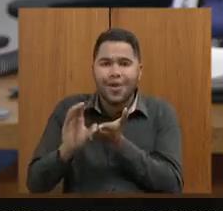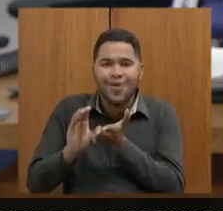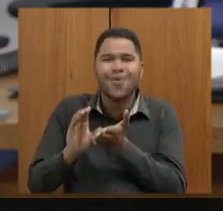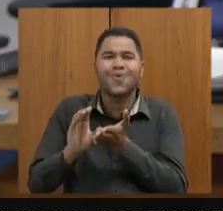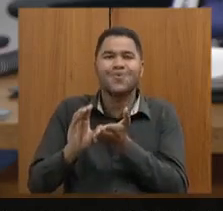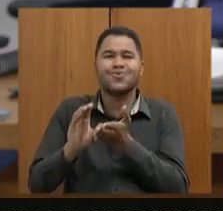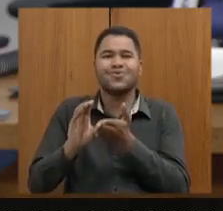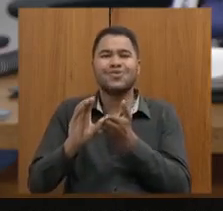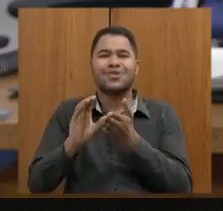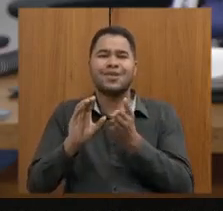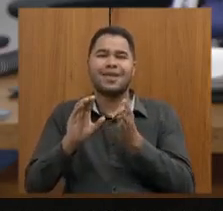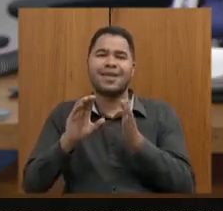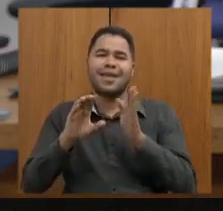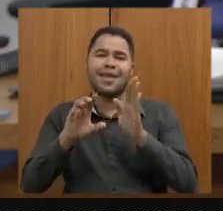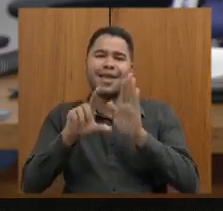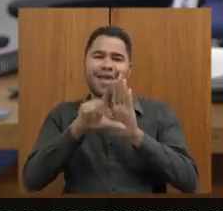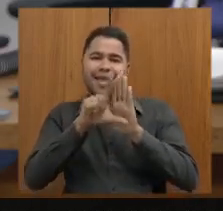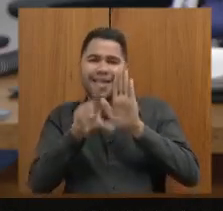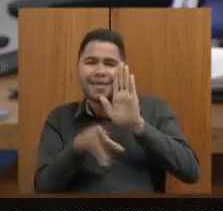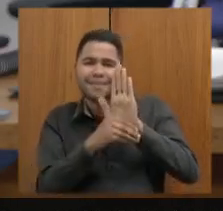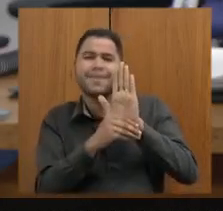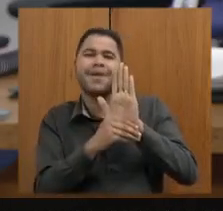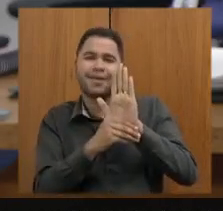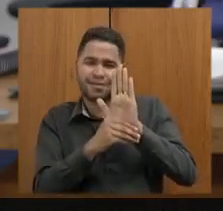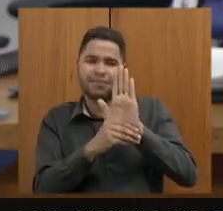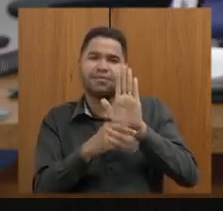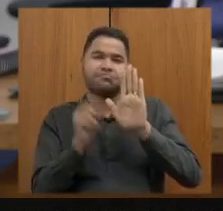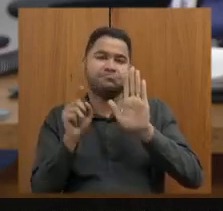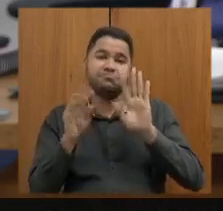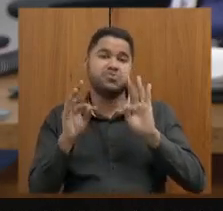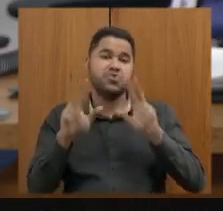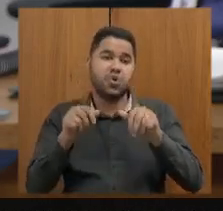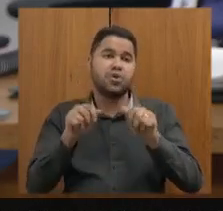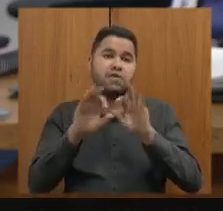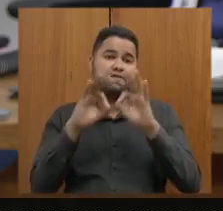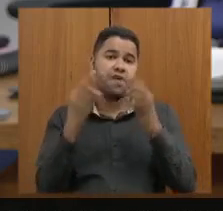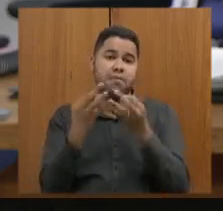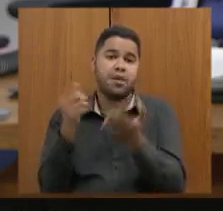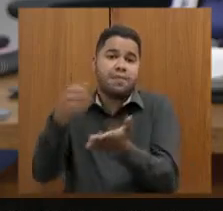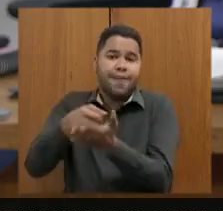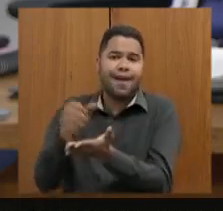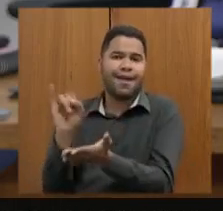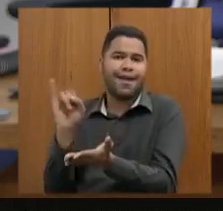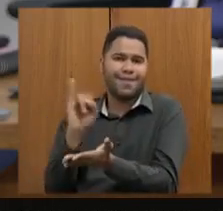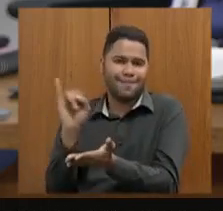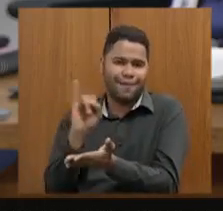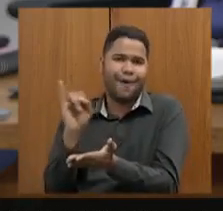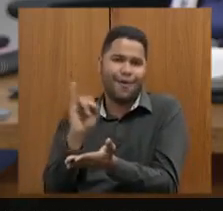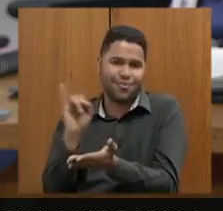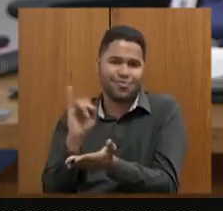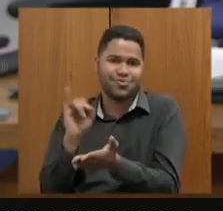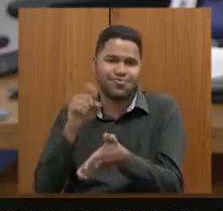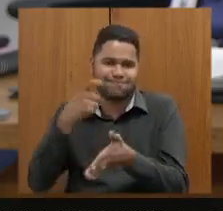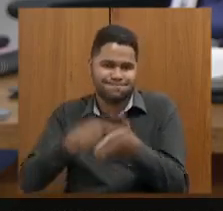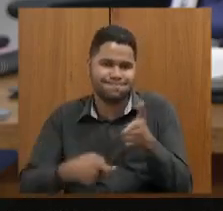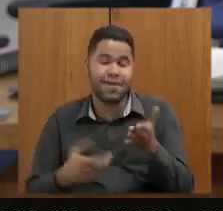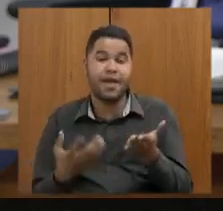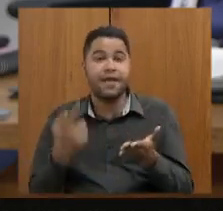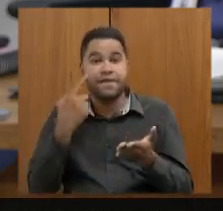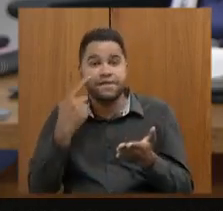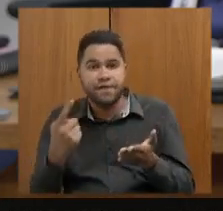é recurso público que vem dos impostos que todas as famílias pagam e quando a gente avalia a curva de